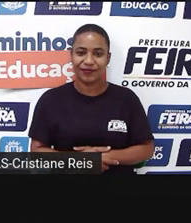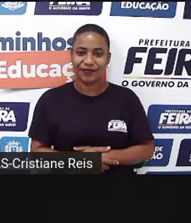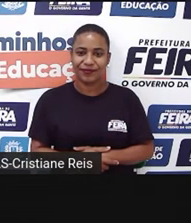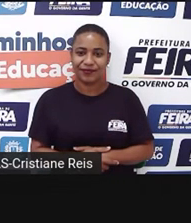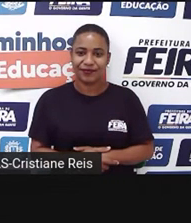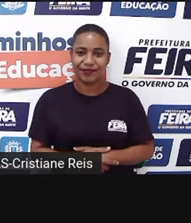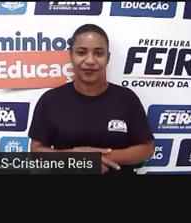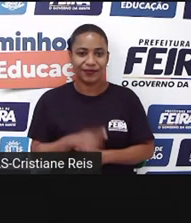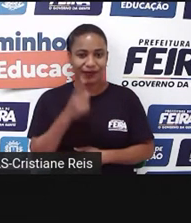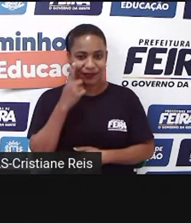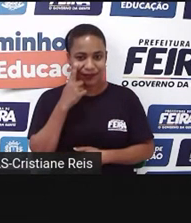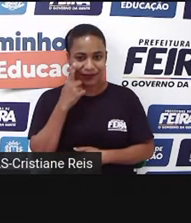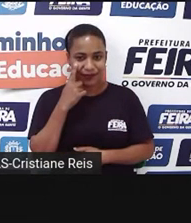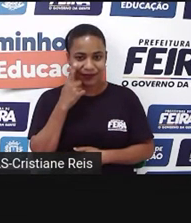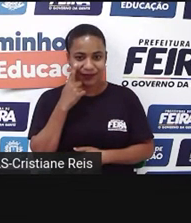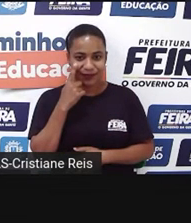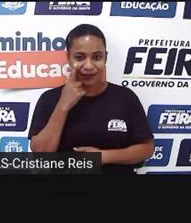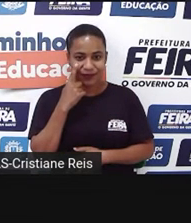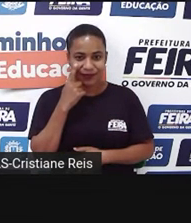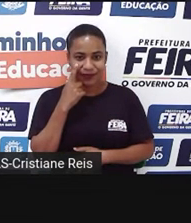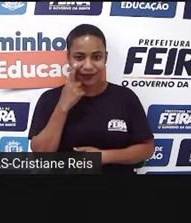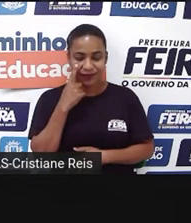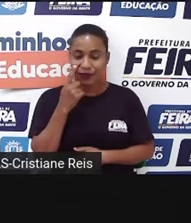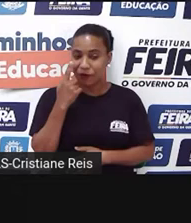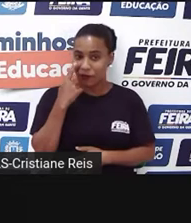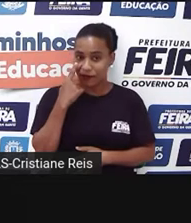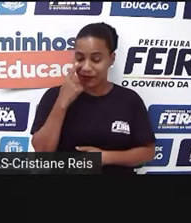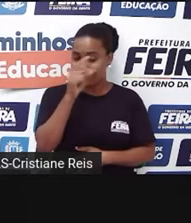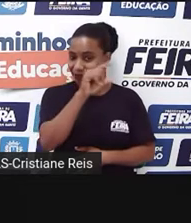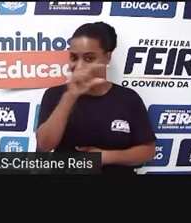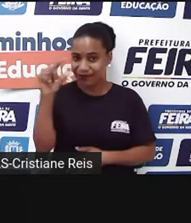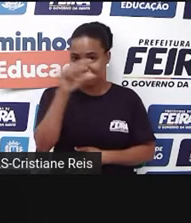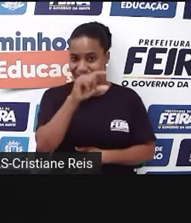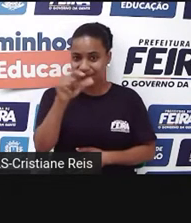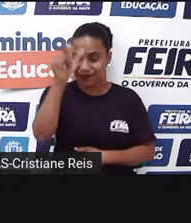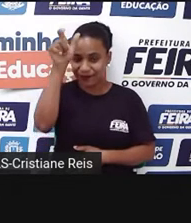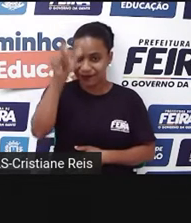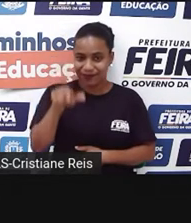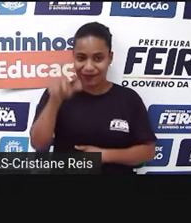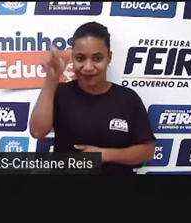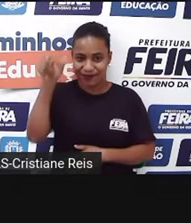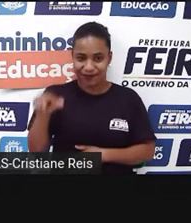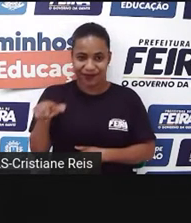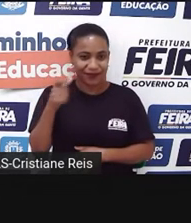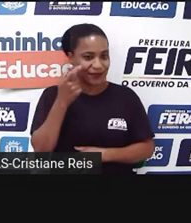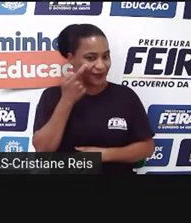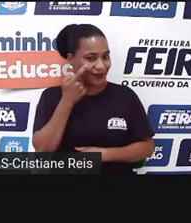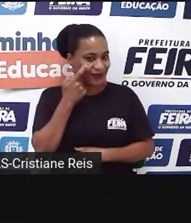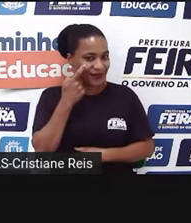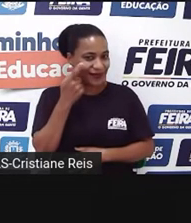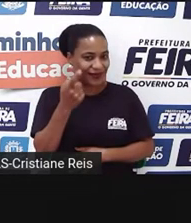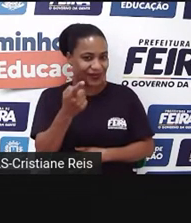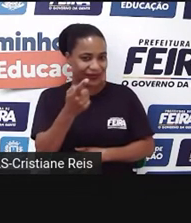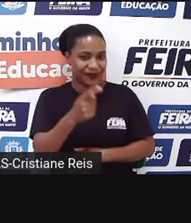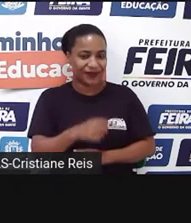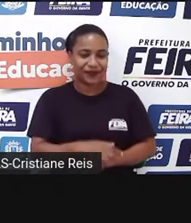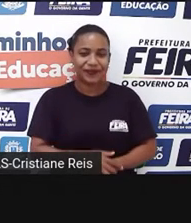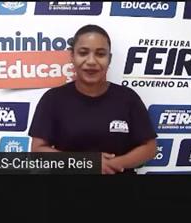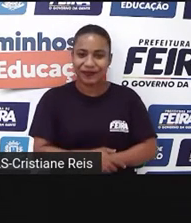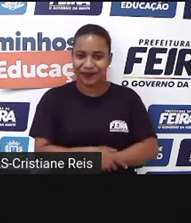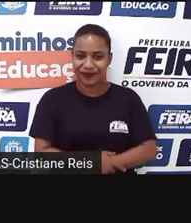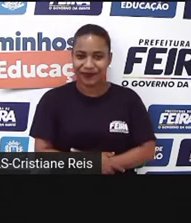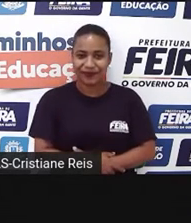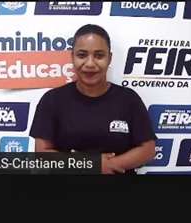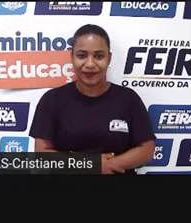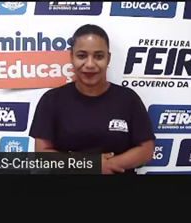Então, vamos explorar agora as colunas verticais para ver o que a gente descobre. Help me, students. Vamos aqui ajudar.